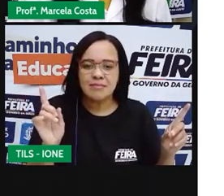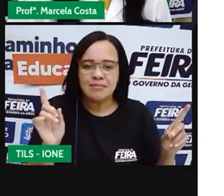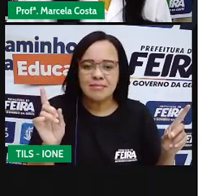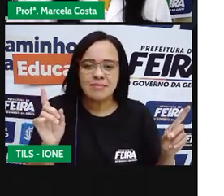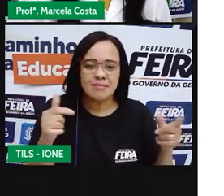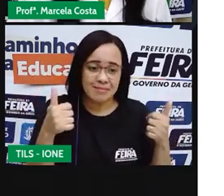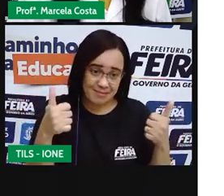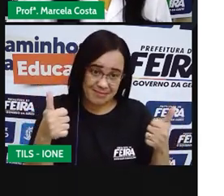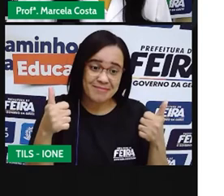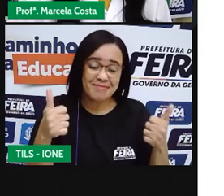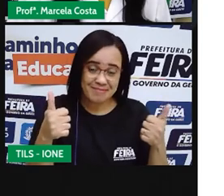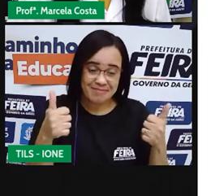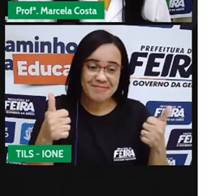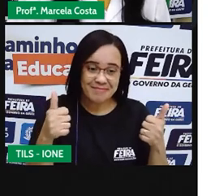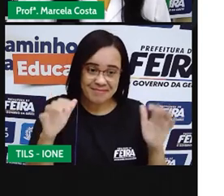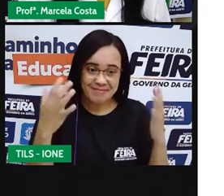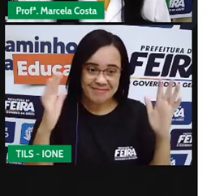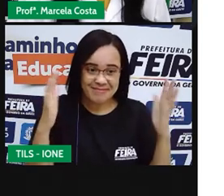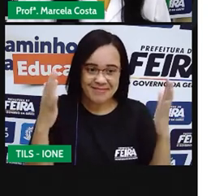Magra.